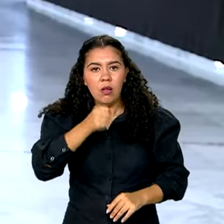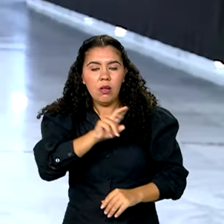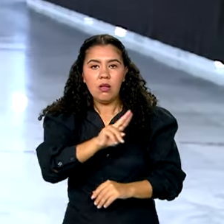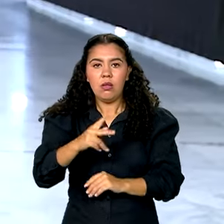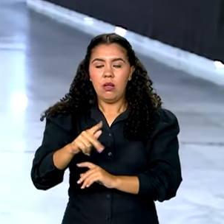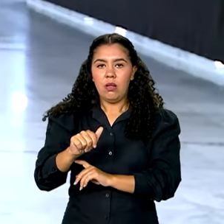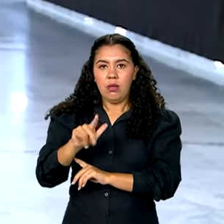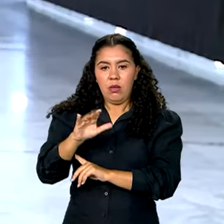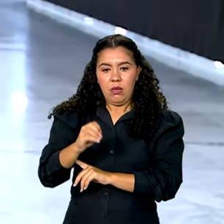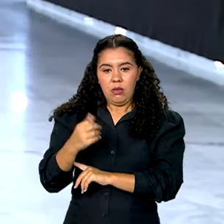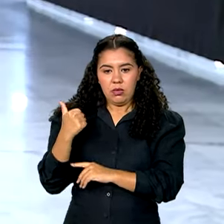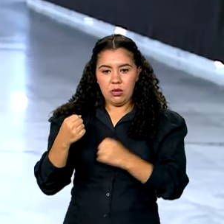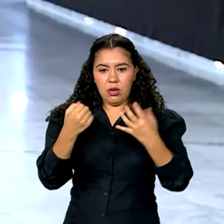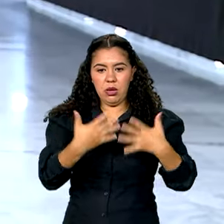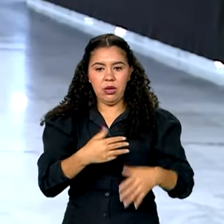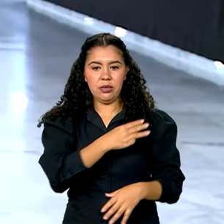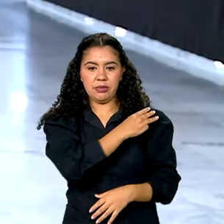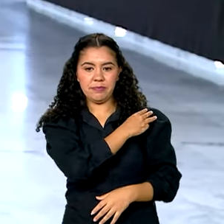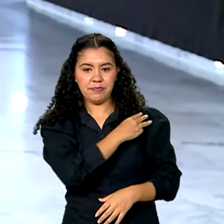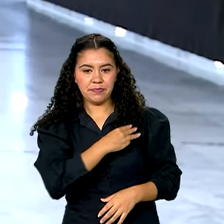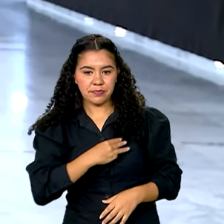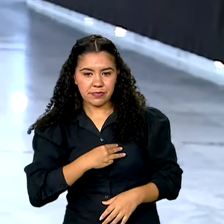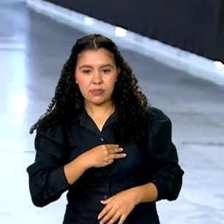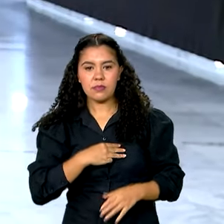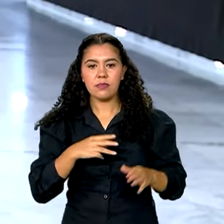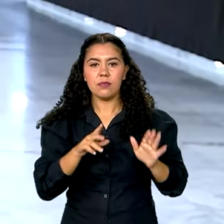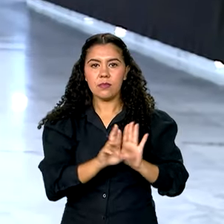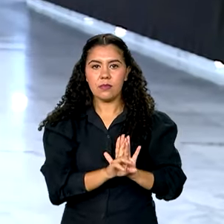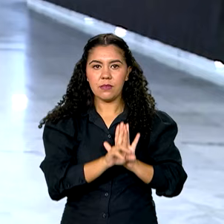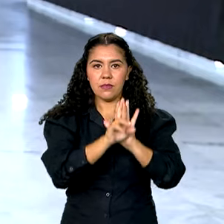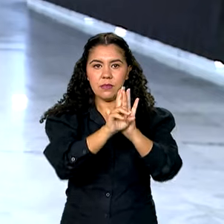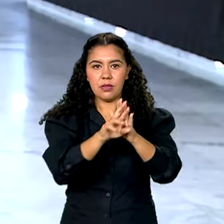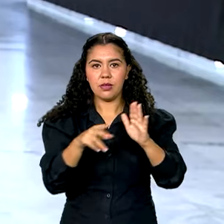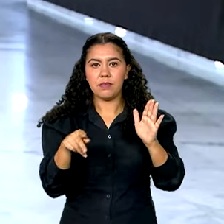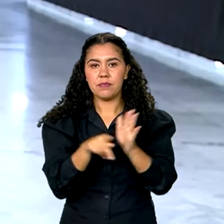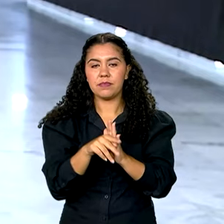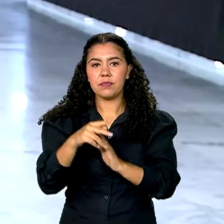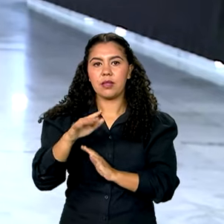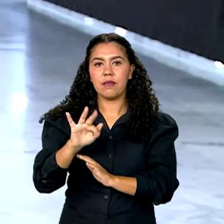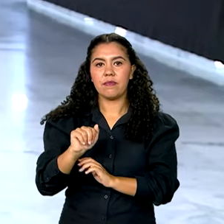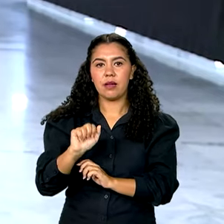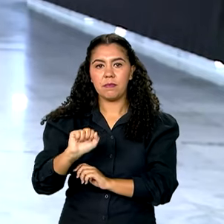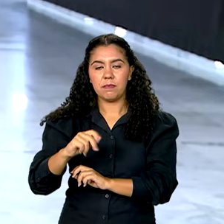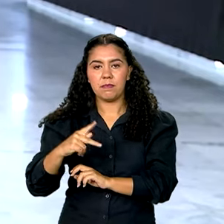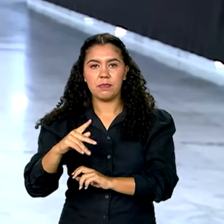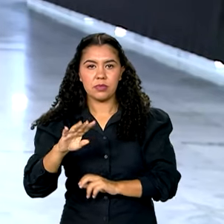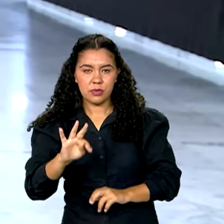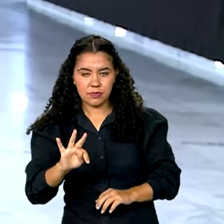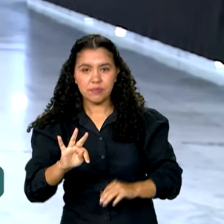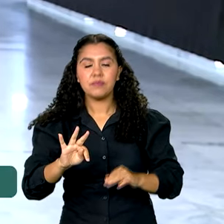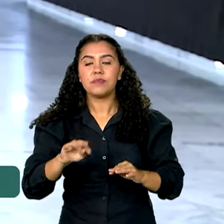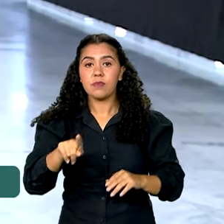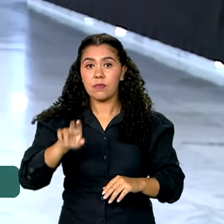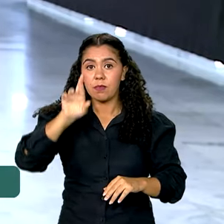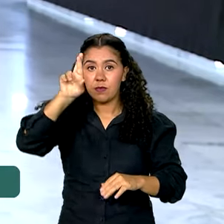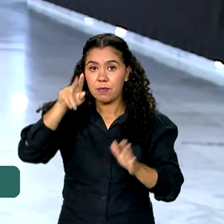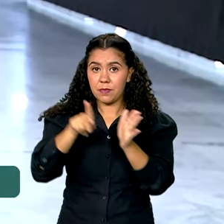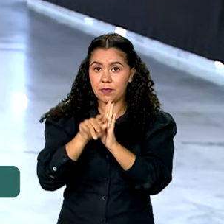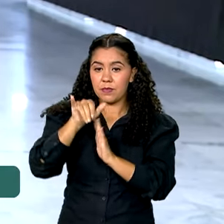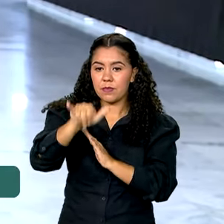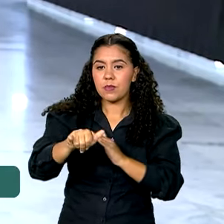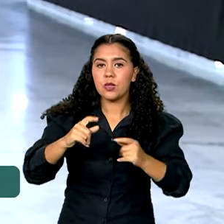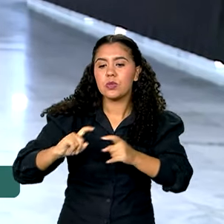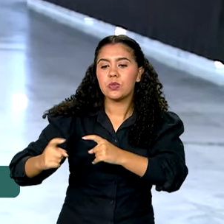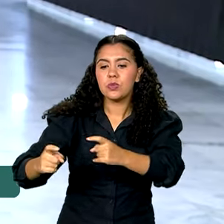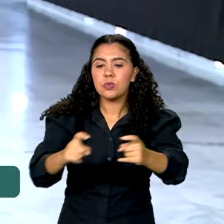Na reunião dos ministros com representantes da Fraporte, concessionária que administra o aeroporto Salgado Filho, foi discutida a situação do aeroporto em